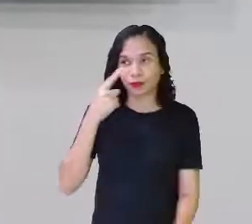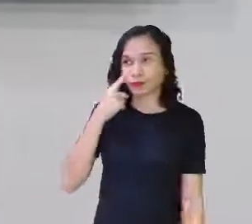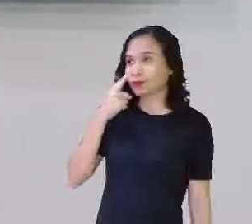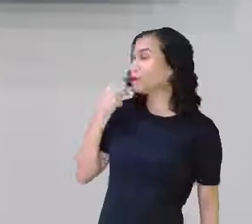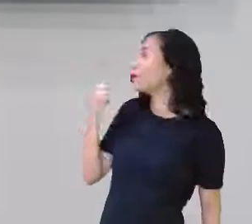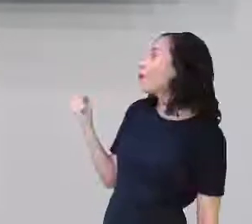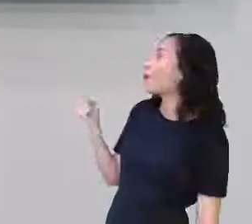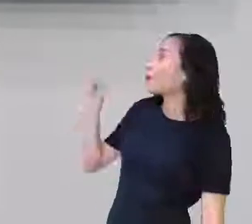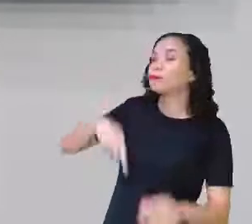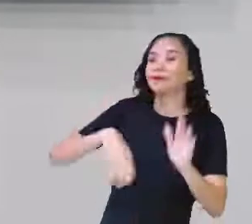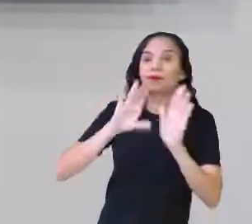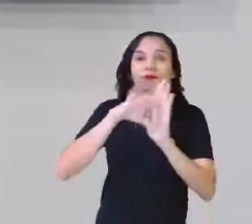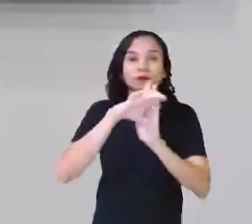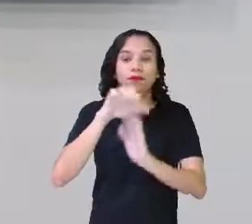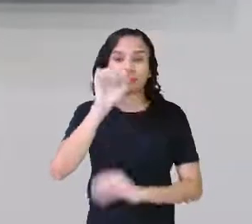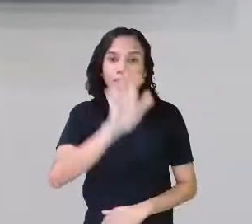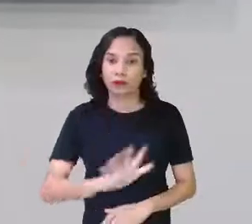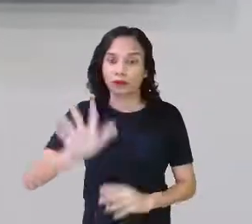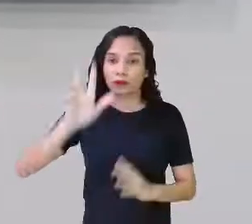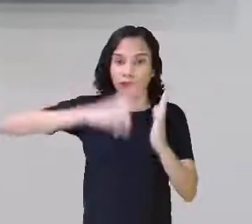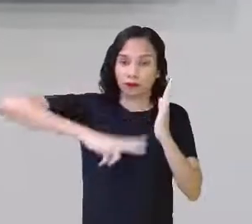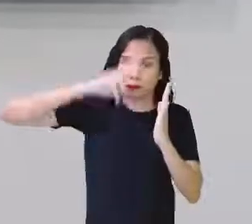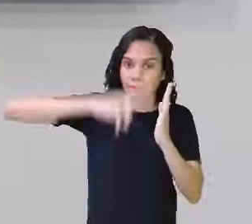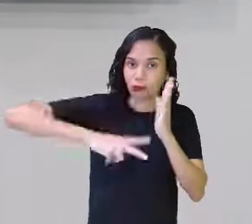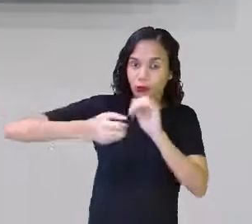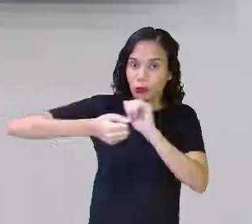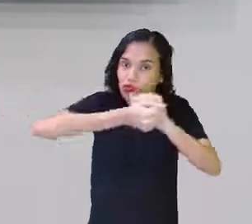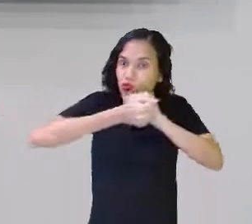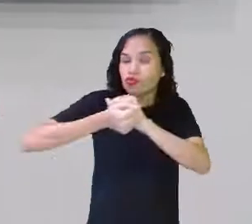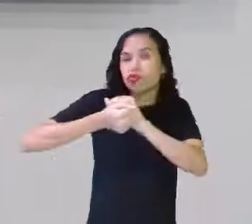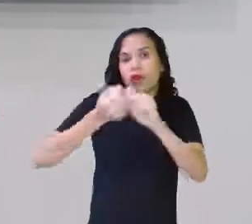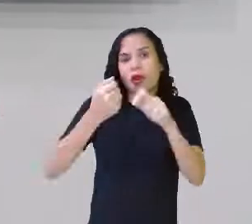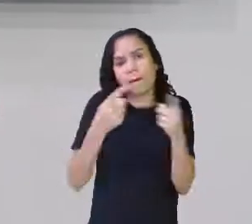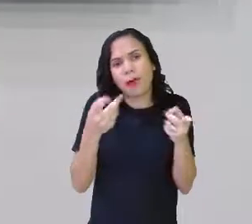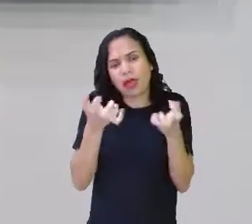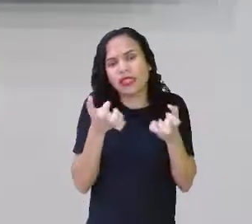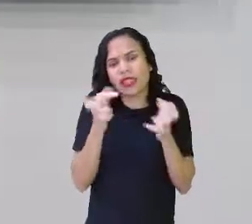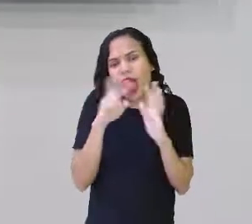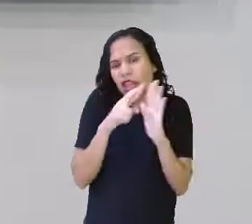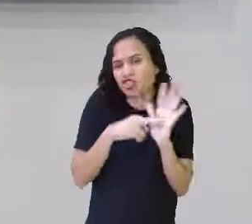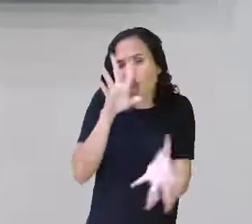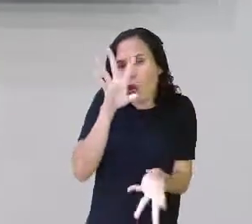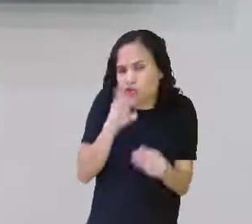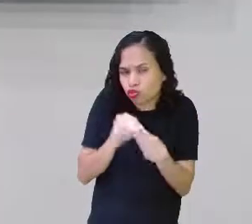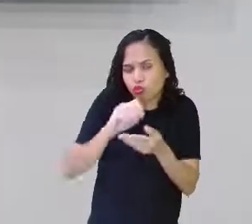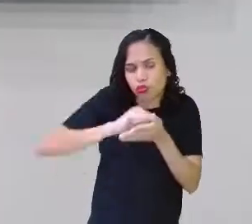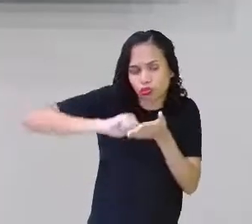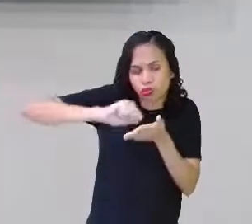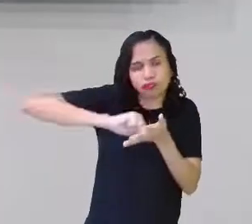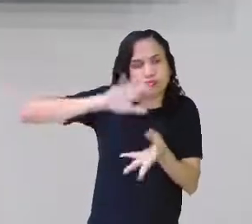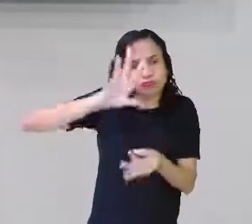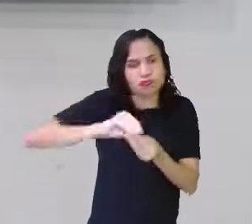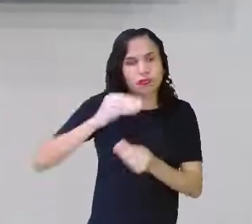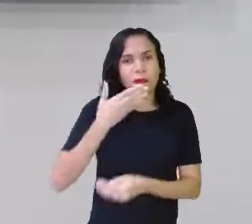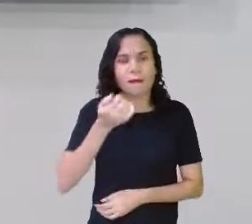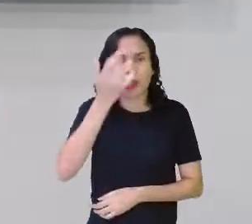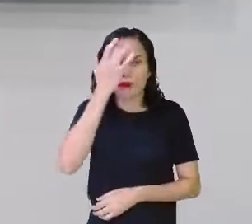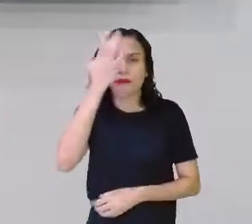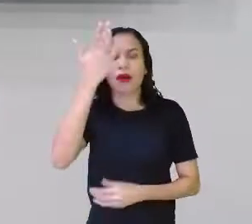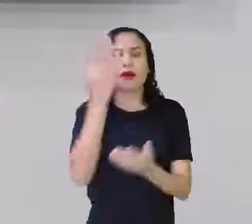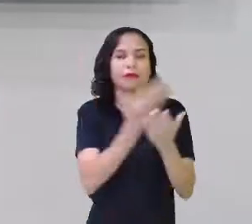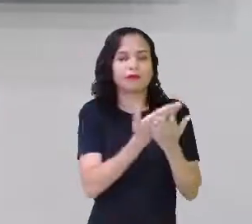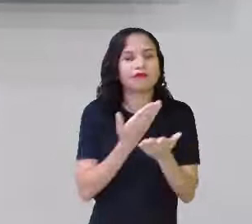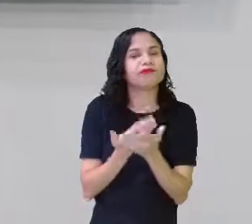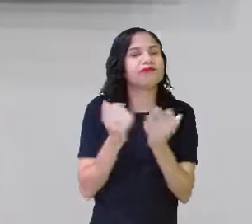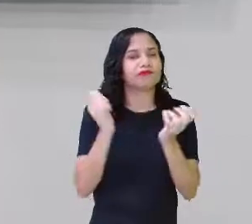é um conceito maior, eu vou ler com vocês. Porém, se você quiser registrar de maneira resumida, para te facilitar na hora de